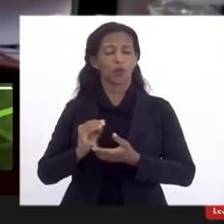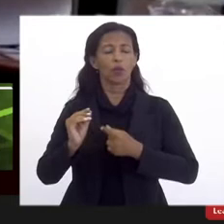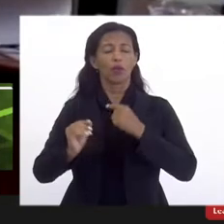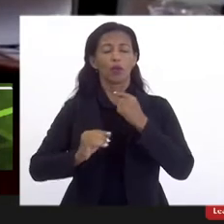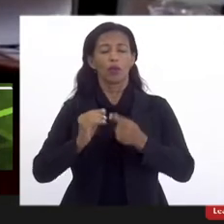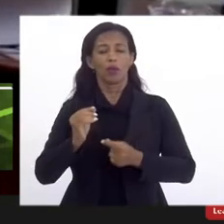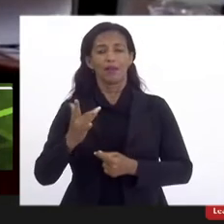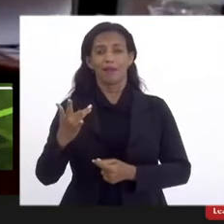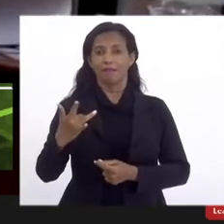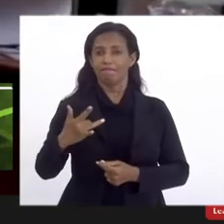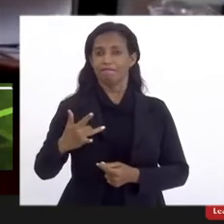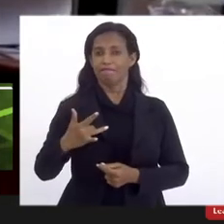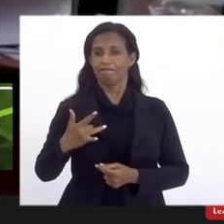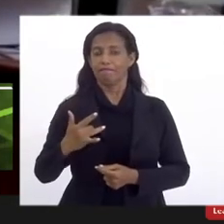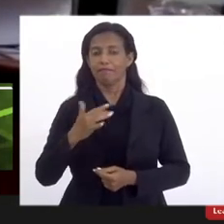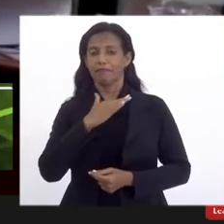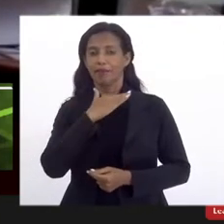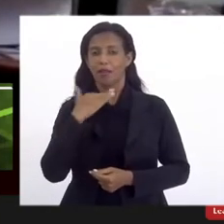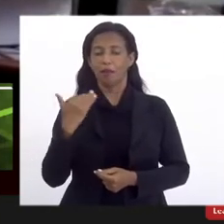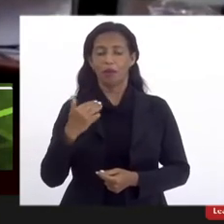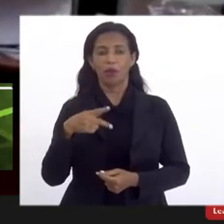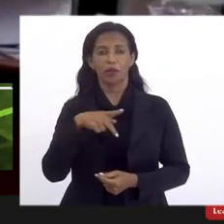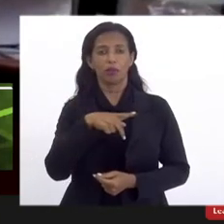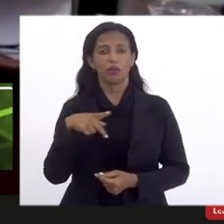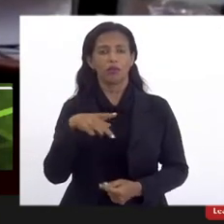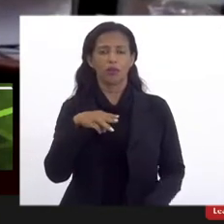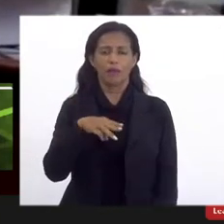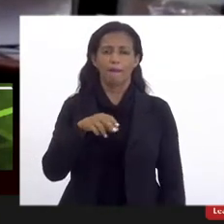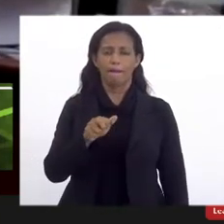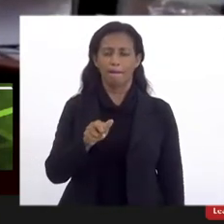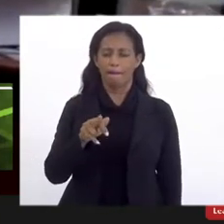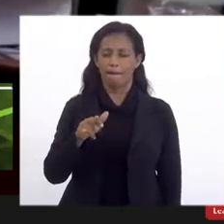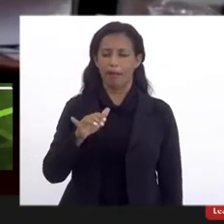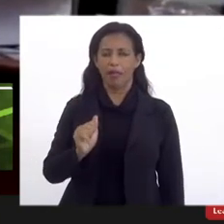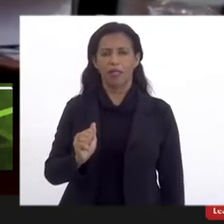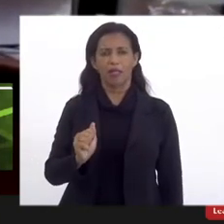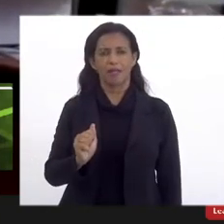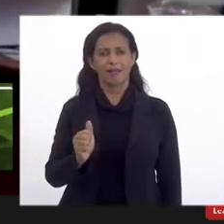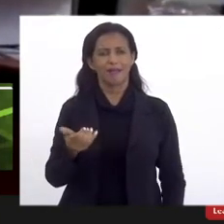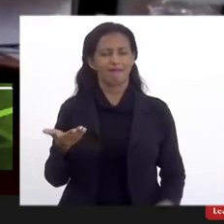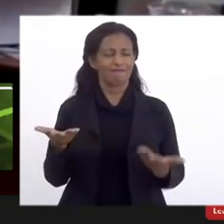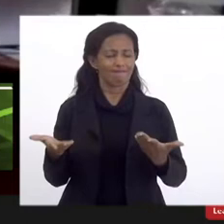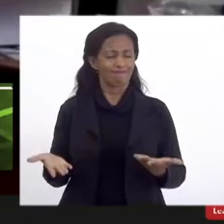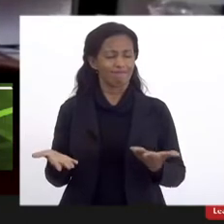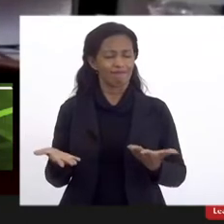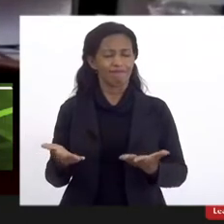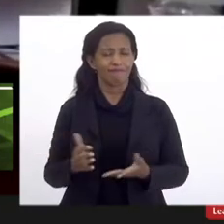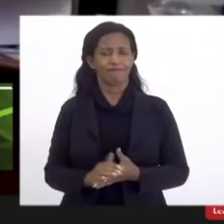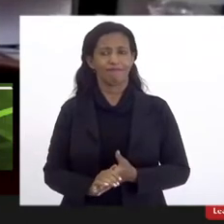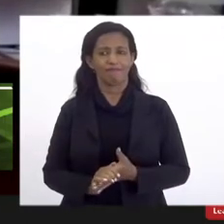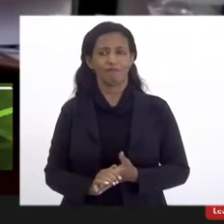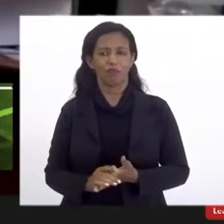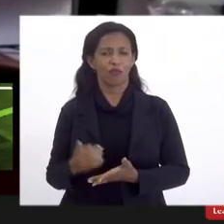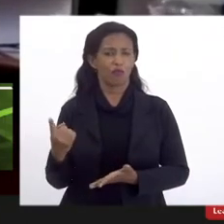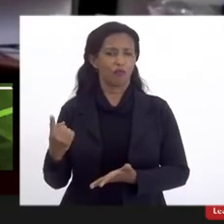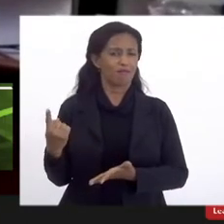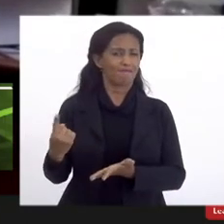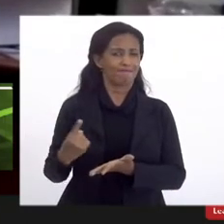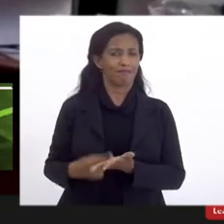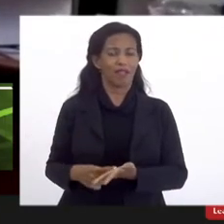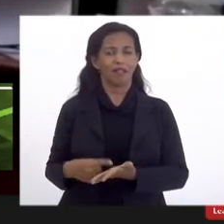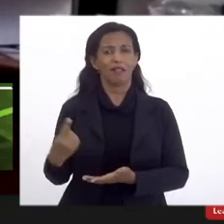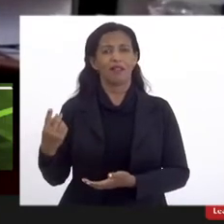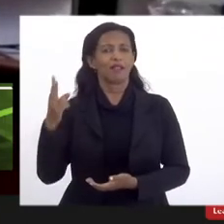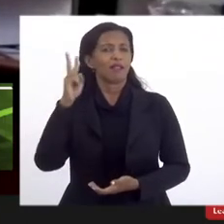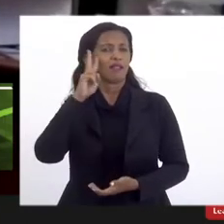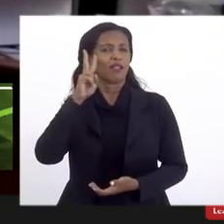lamentando a morte da querida professora Maria Felizberto, que foi, sem dúvida, um marco importante na história